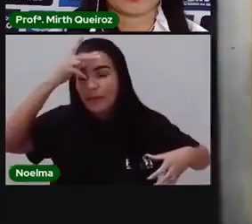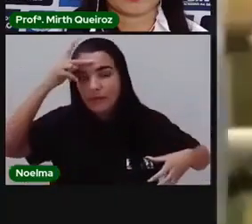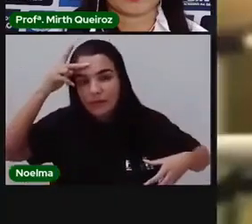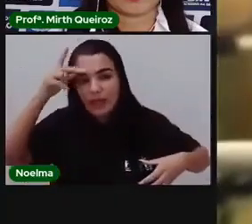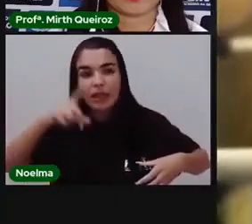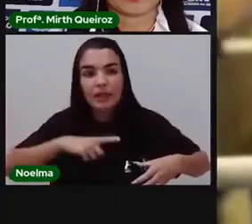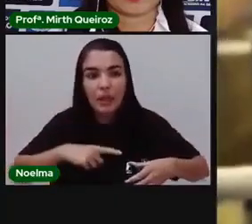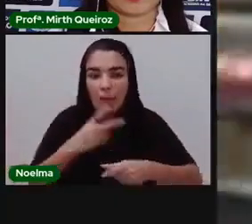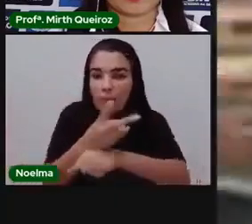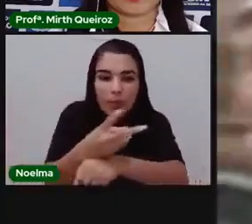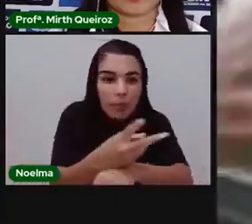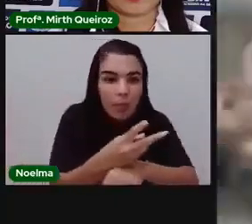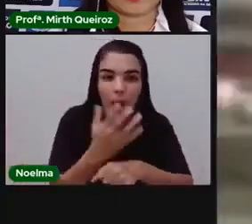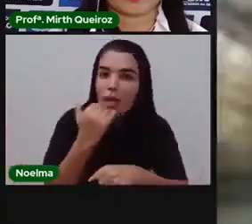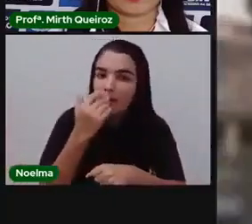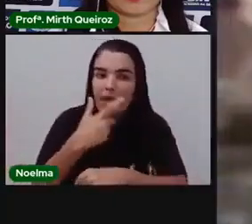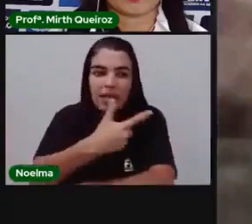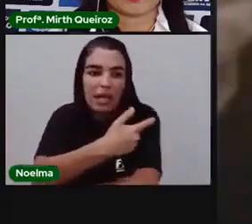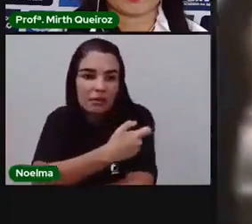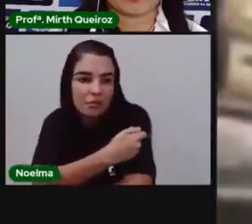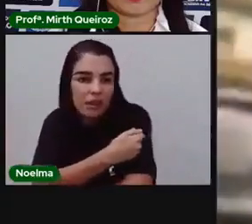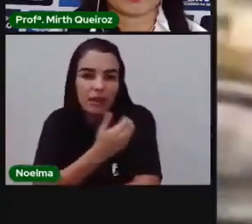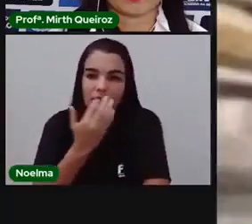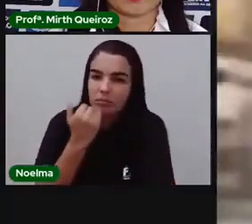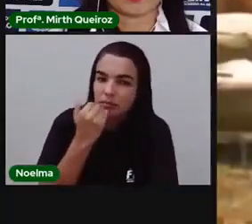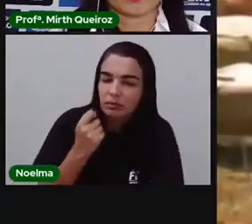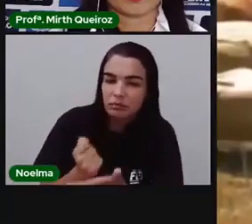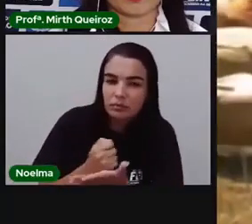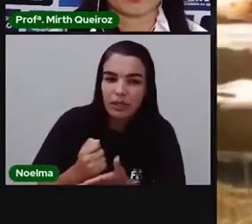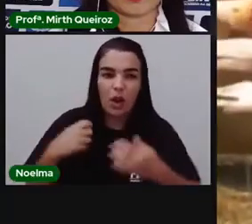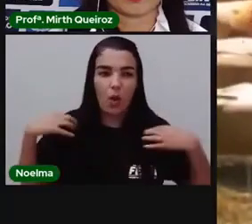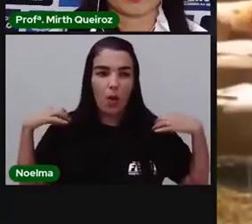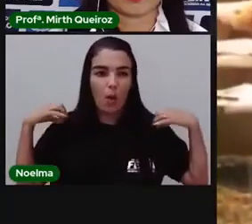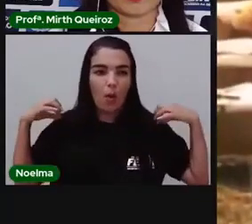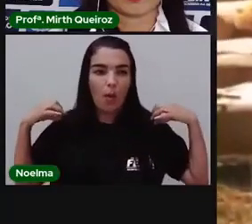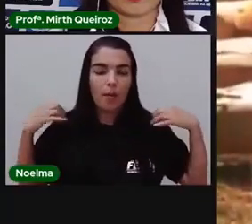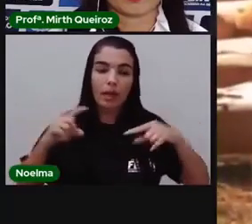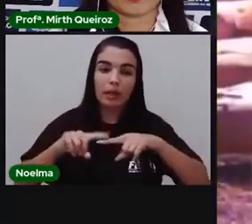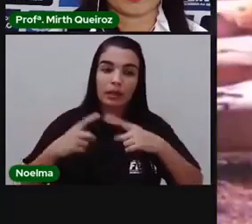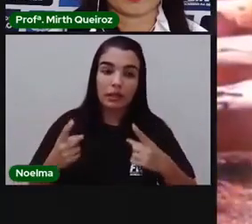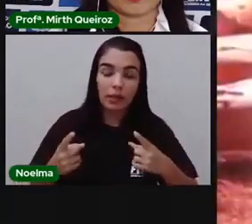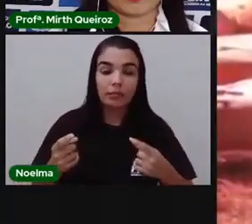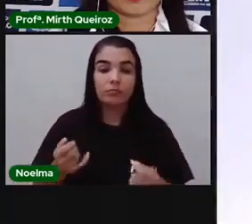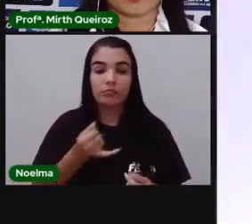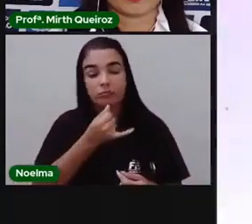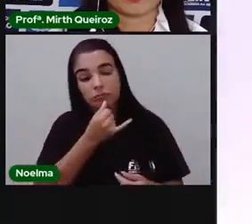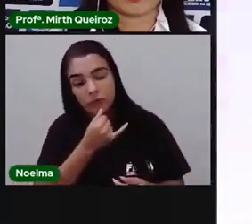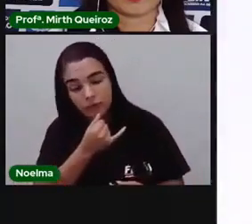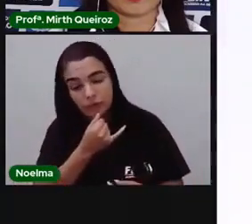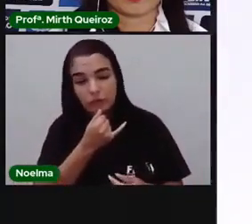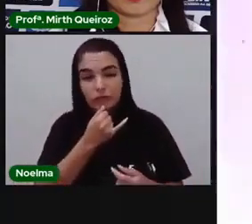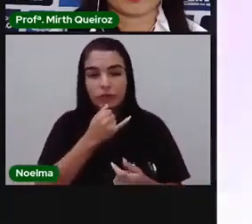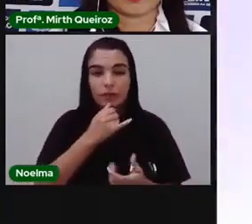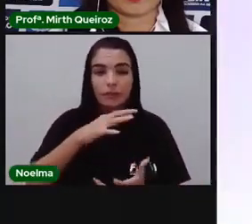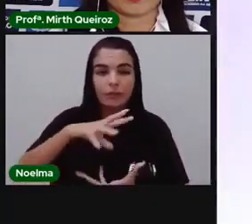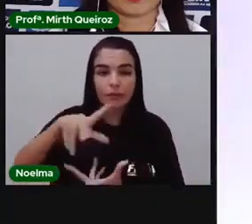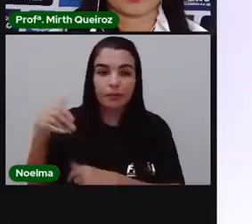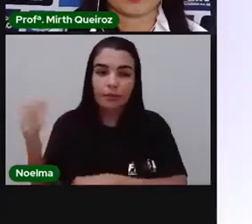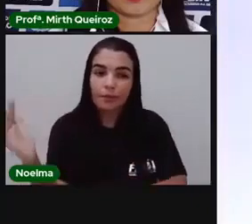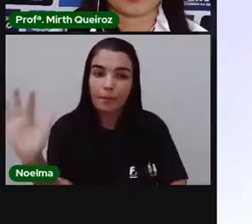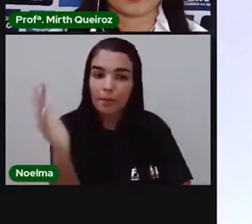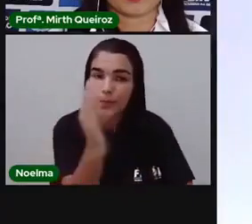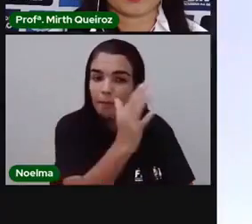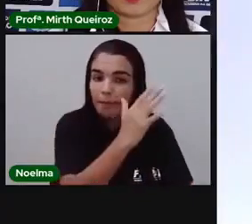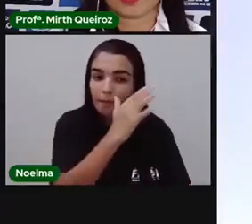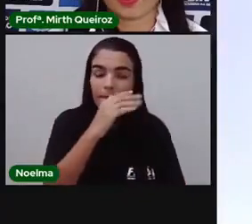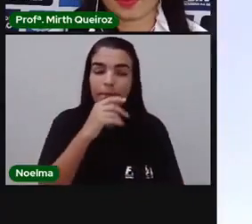alimento, medicação, vestimentas e assim por diante. Infelizmente, a biodiversidade vem sendo ameaçada e